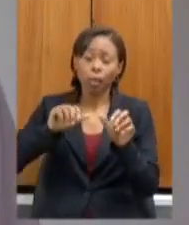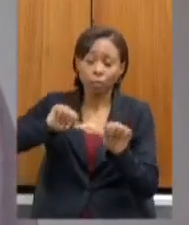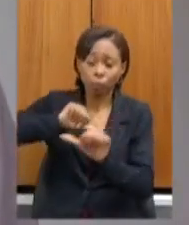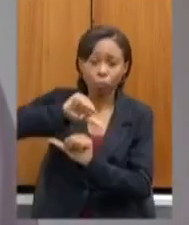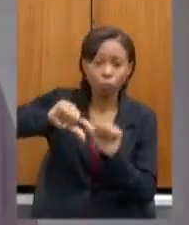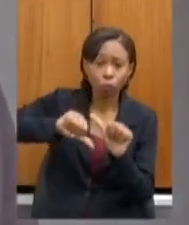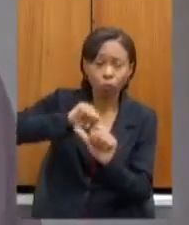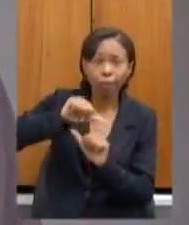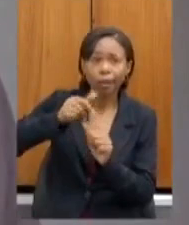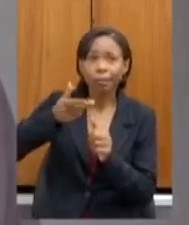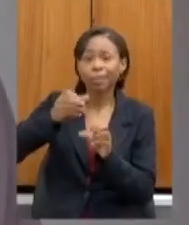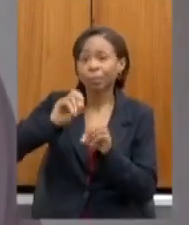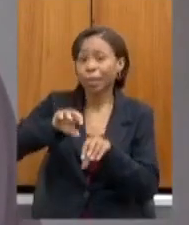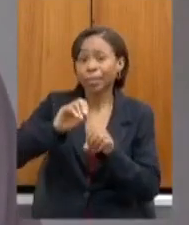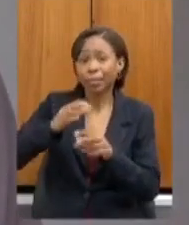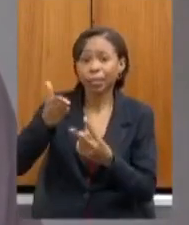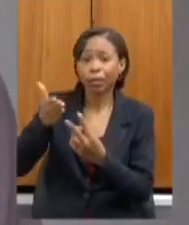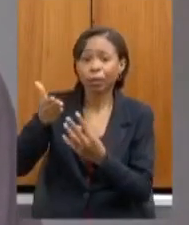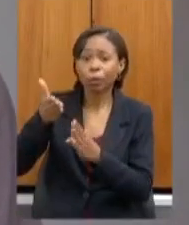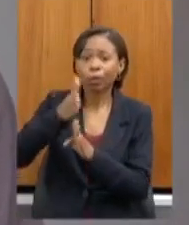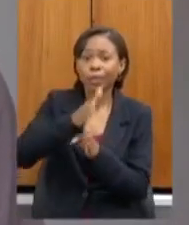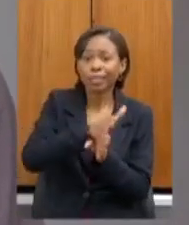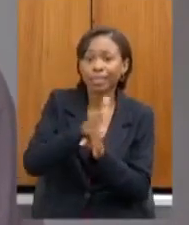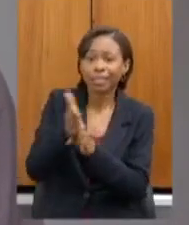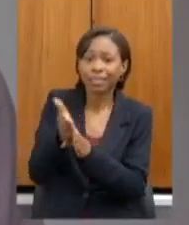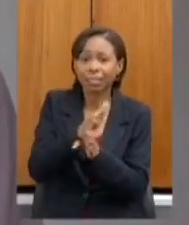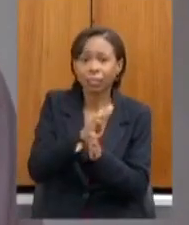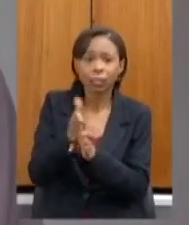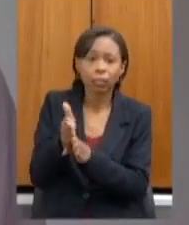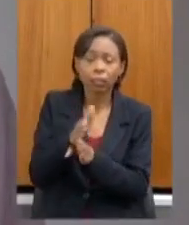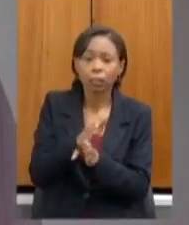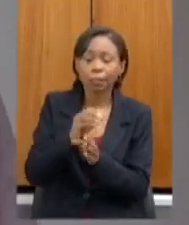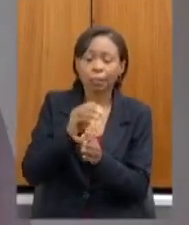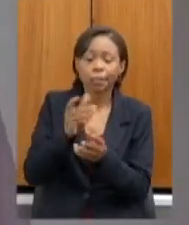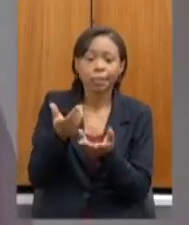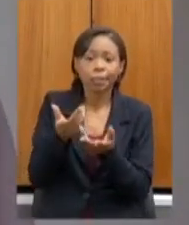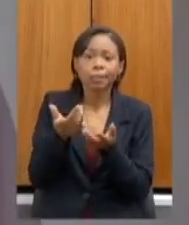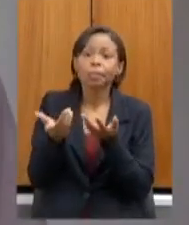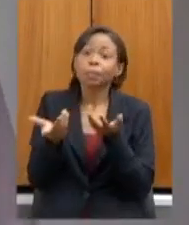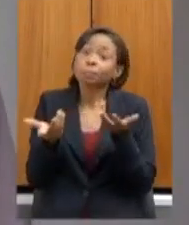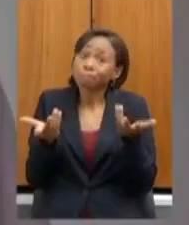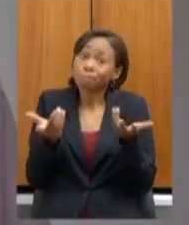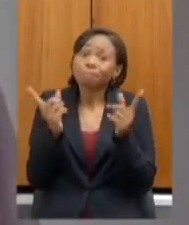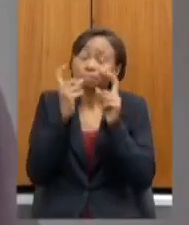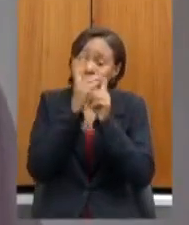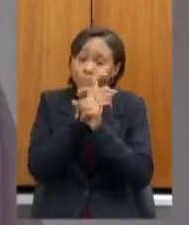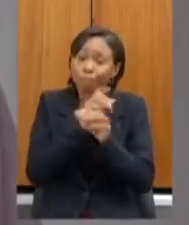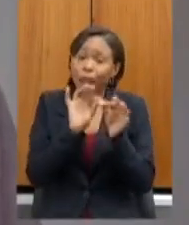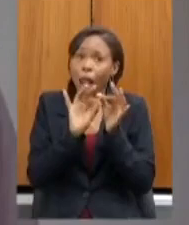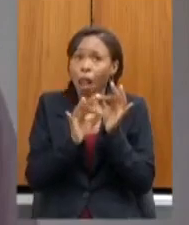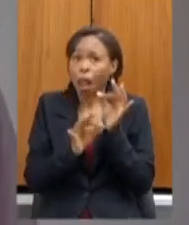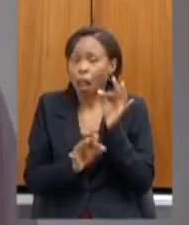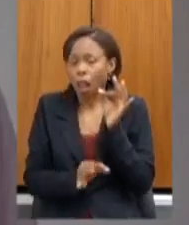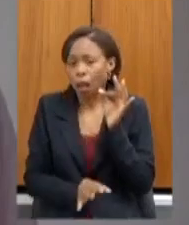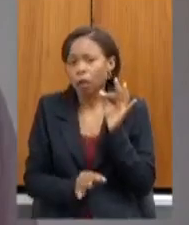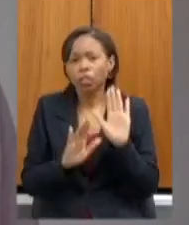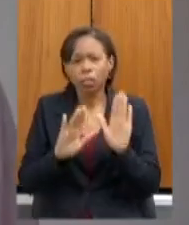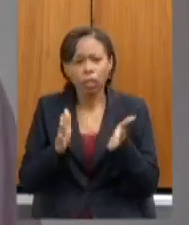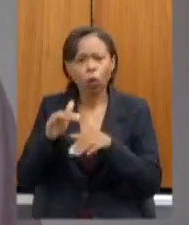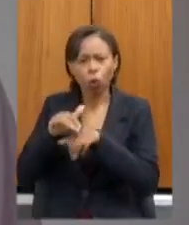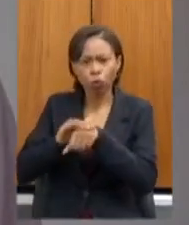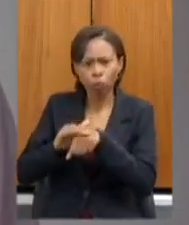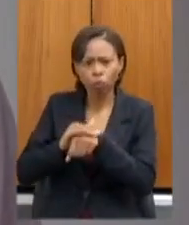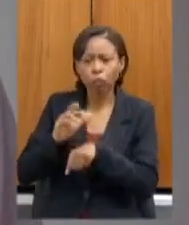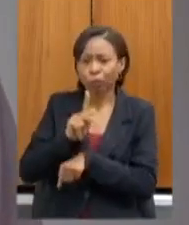dos mais extensos foram discussões das mais extensas a nossa dificuldade eu já conversei estou vendo o deputado professor Clayton aqui a